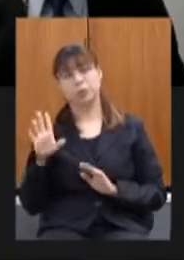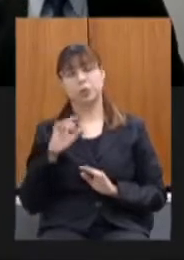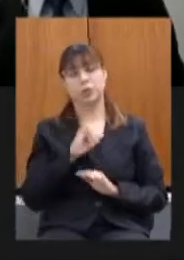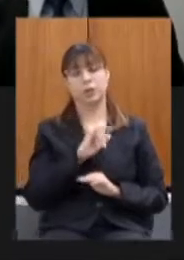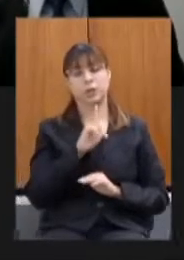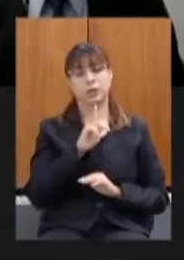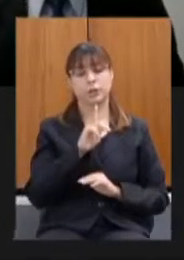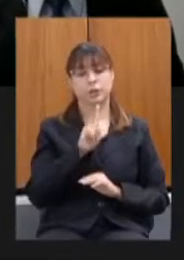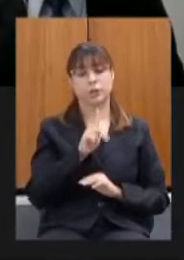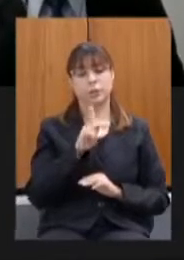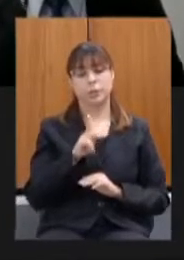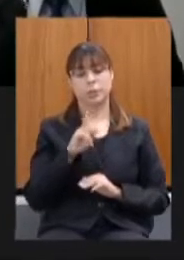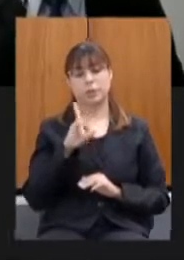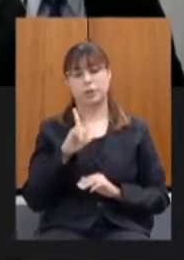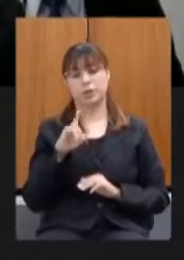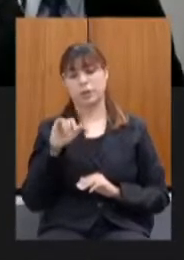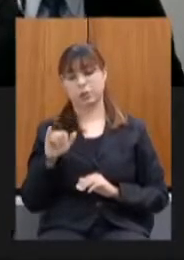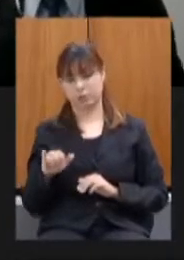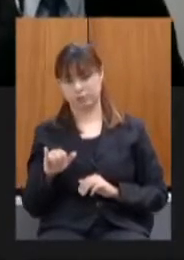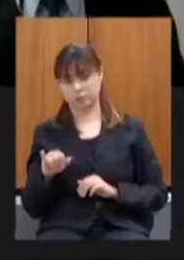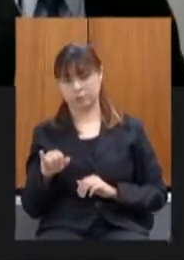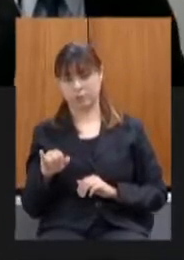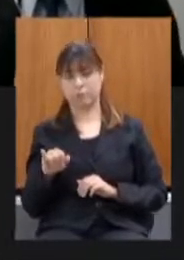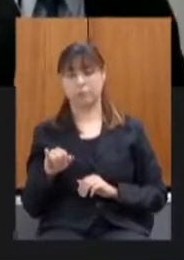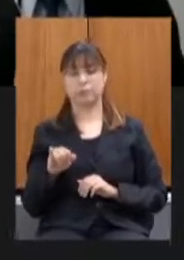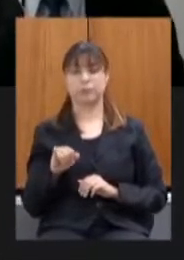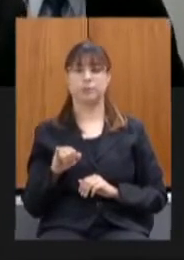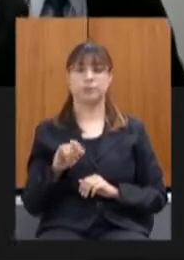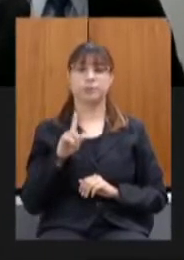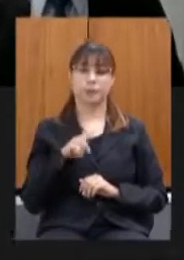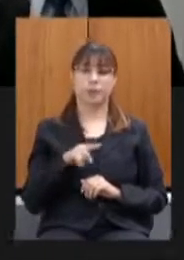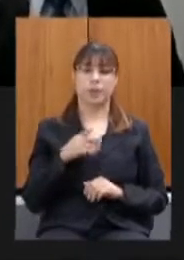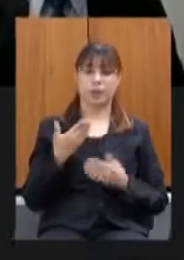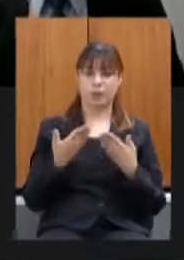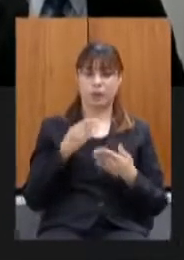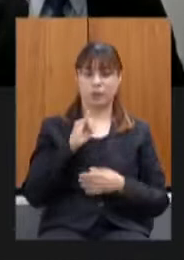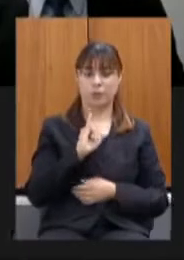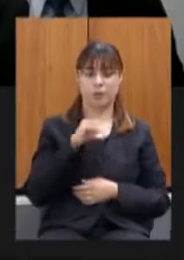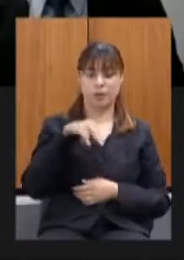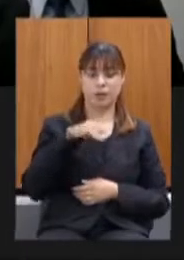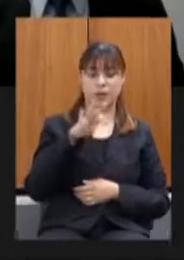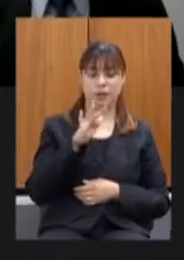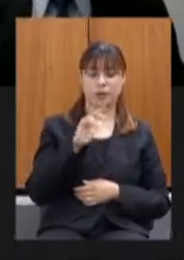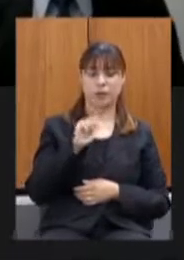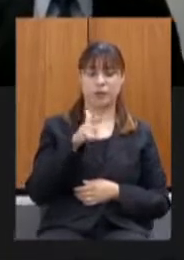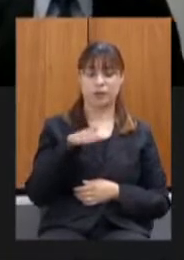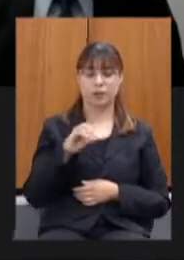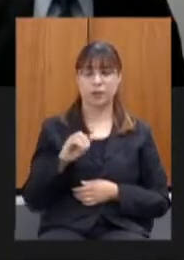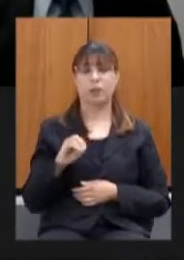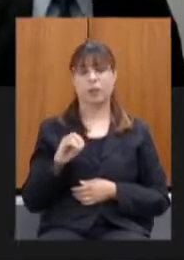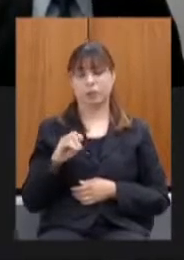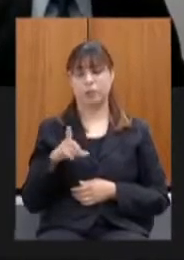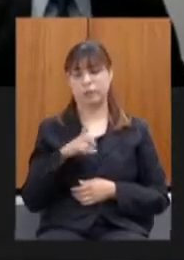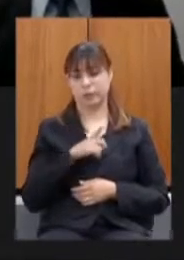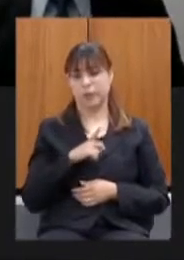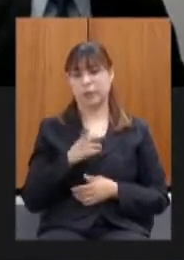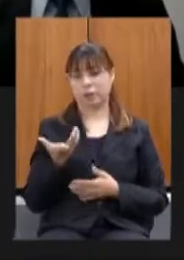um índice de inflação o IGPDI ele é fortemente ponderado pela variação cambial em função